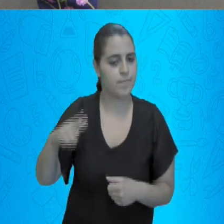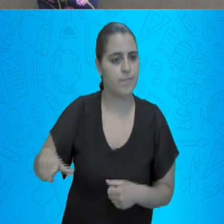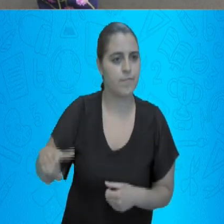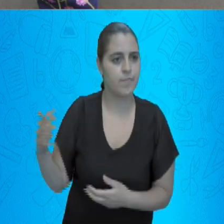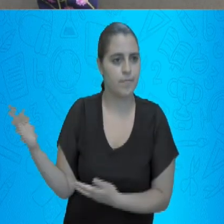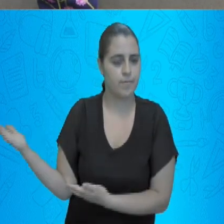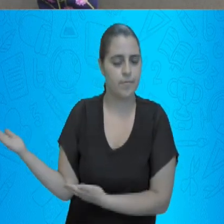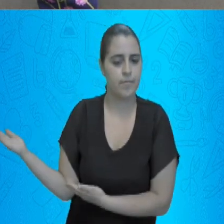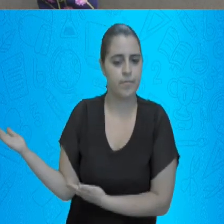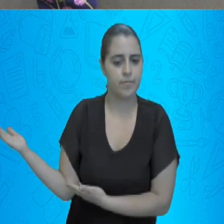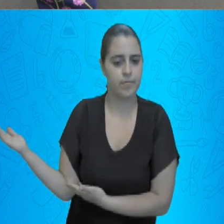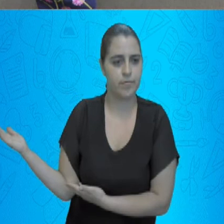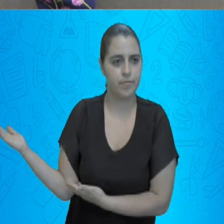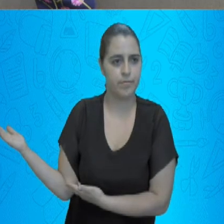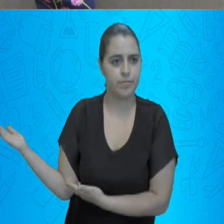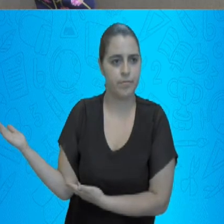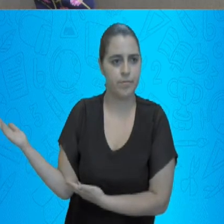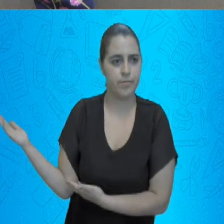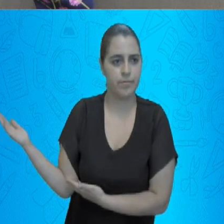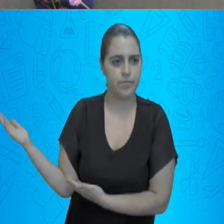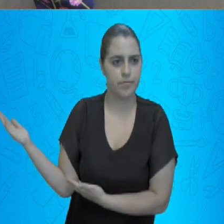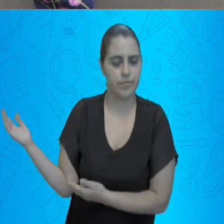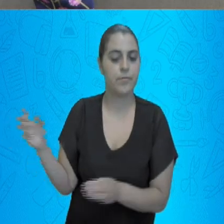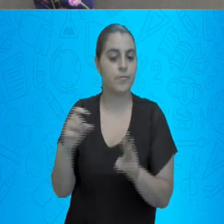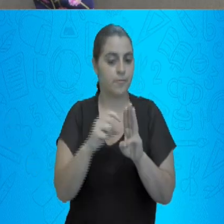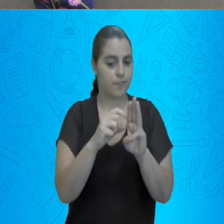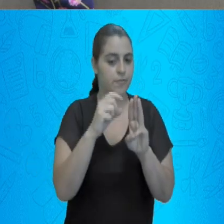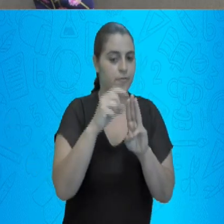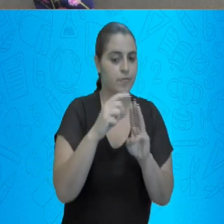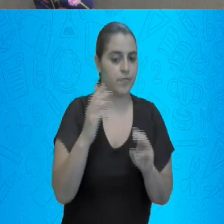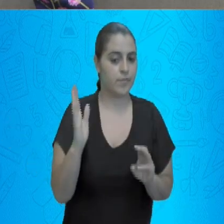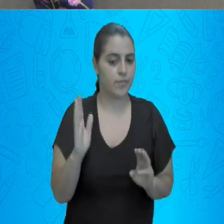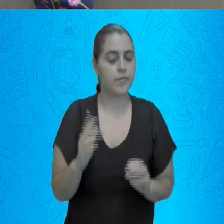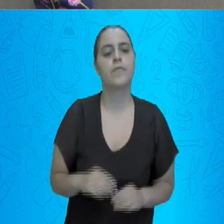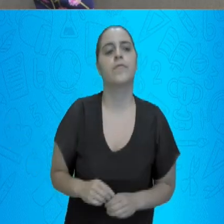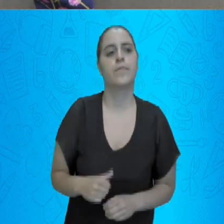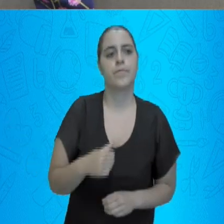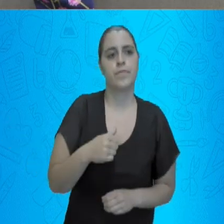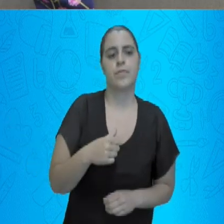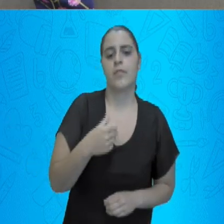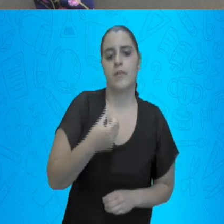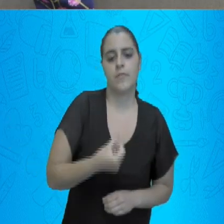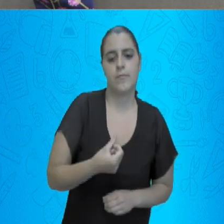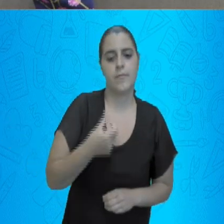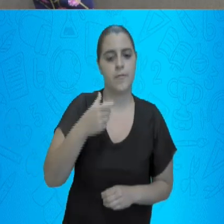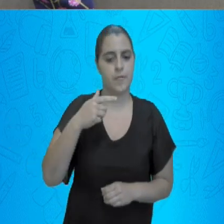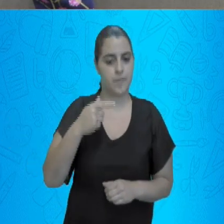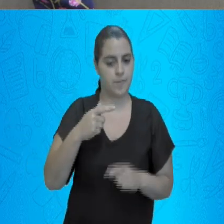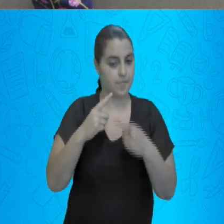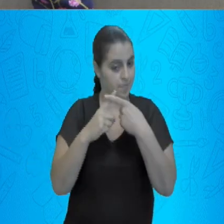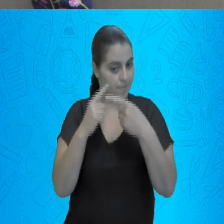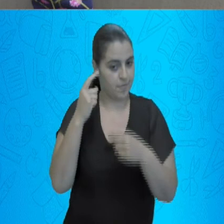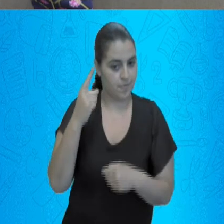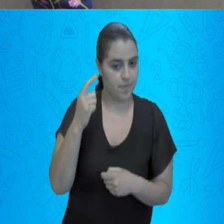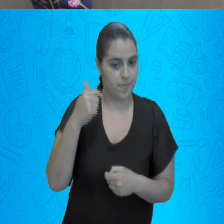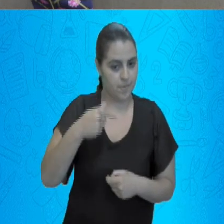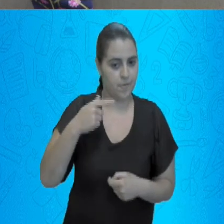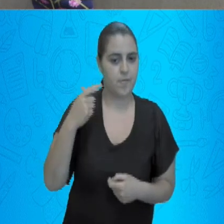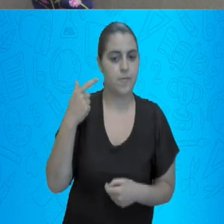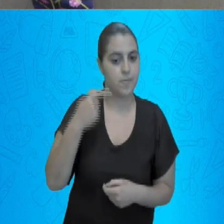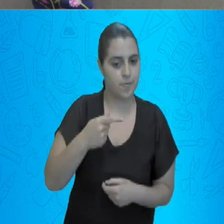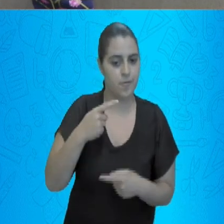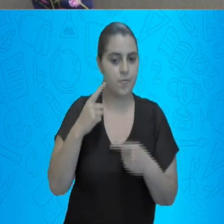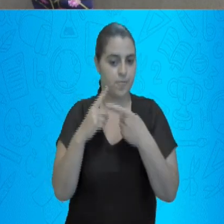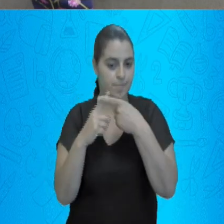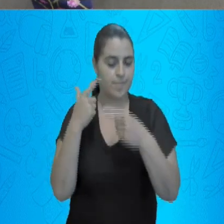o 3. E vou subir o 1. Na centena. 1 mais 6. 7. 7 mais o 2.